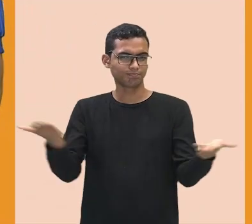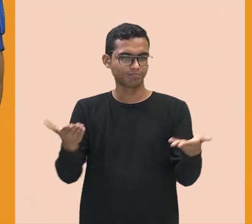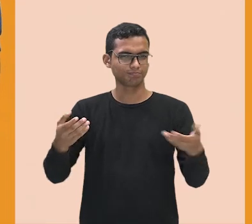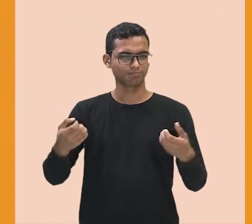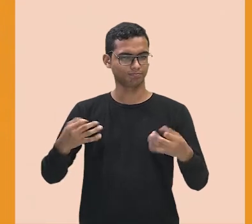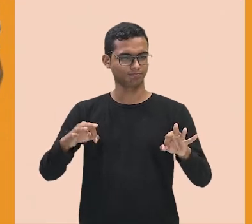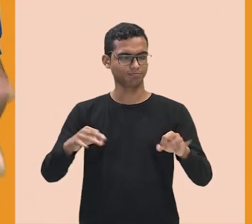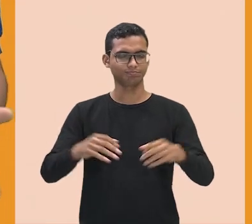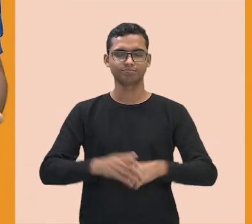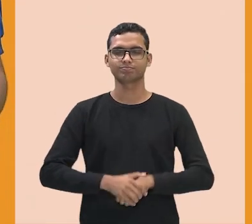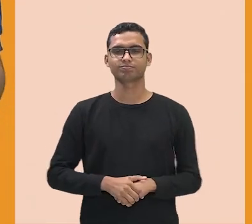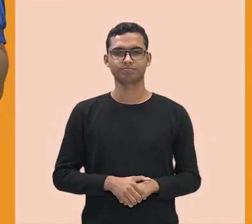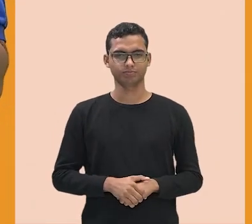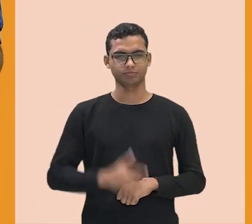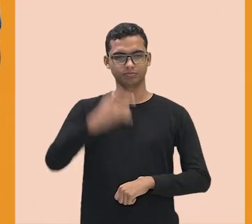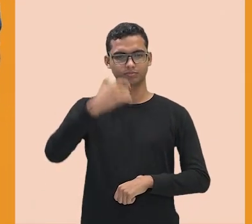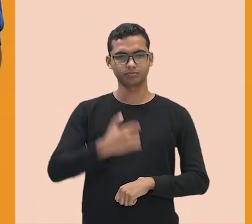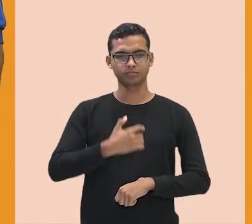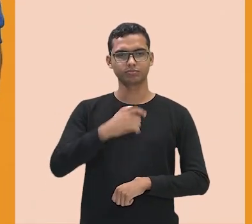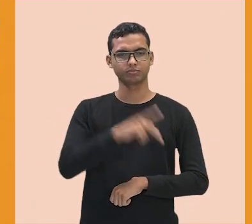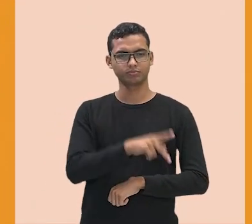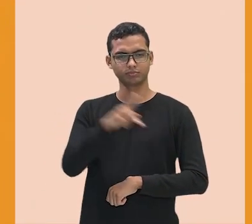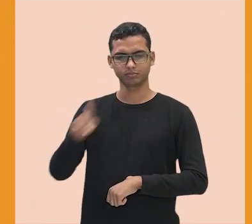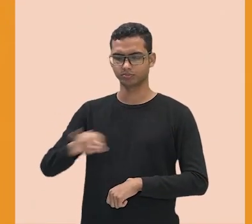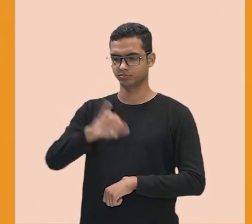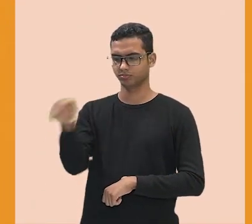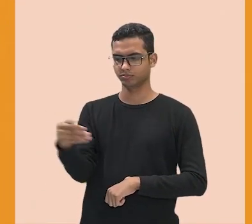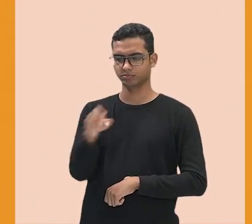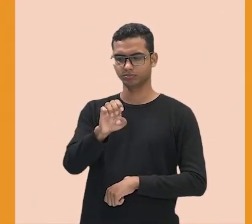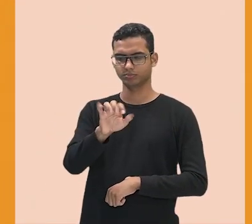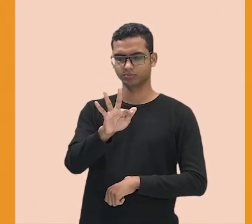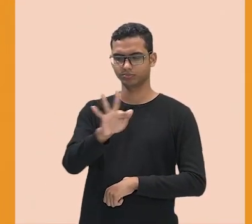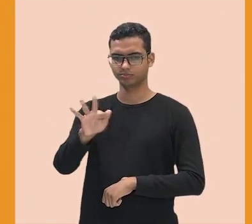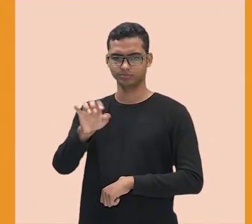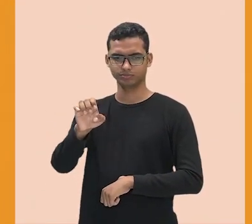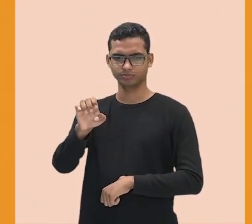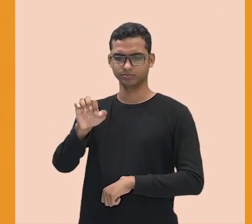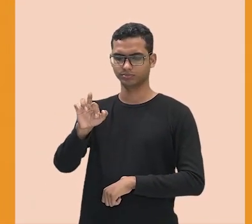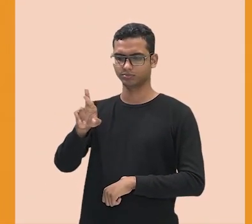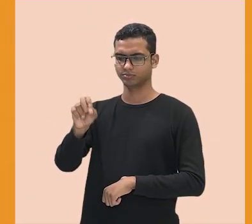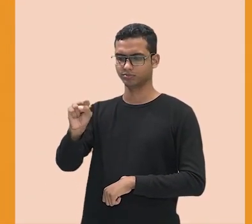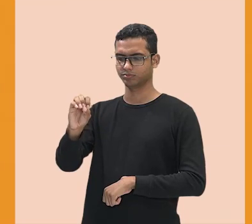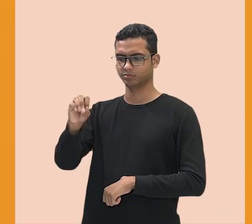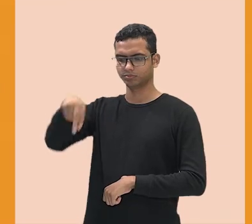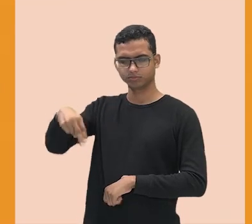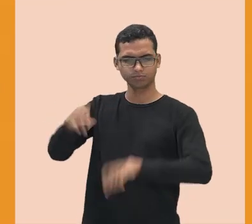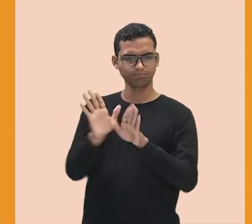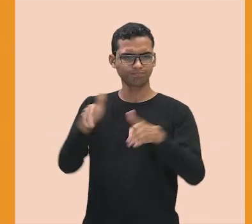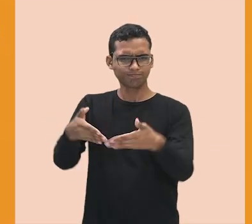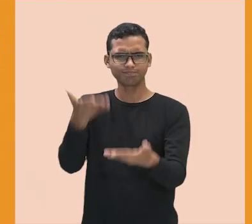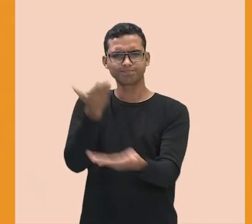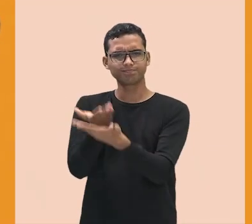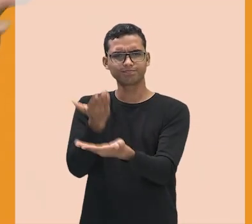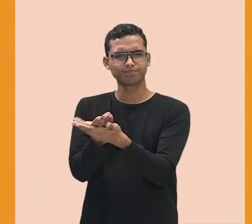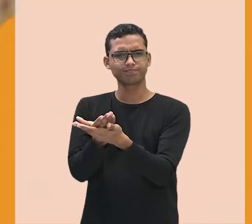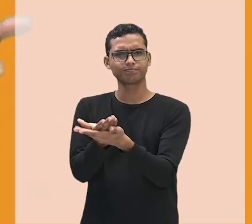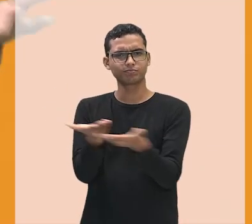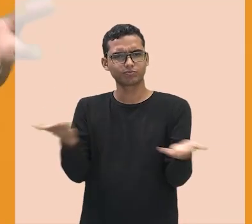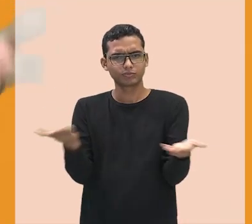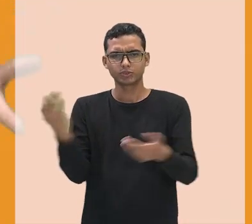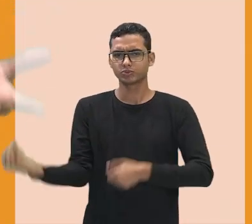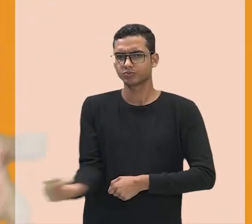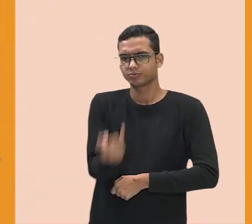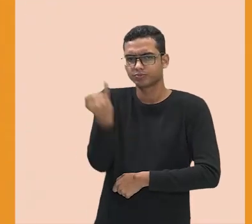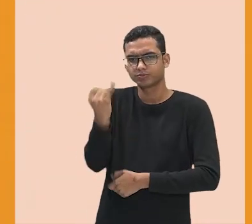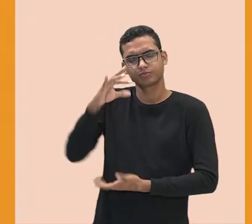Eu sou o professor Jefferson, vou estar com vocês aqui nessa aula que vai falar sobre um assunto que é muito importante, que infelizmente é um